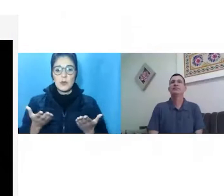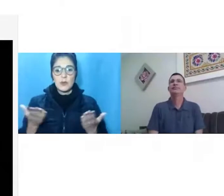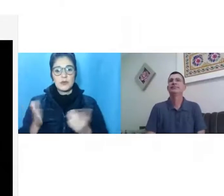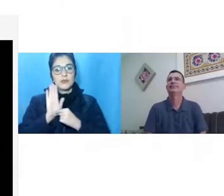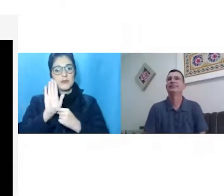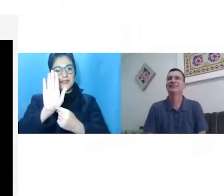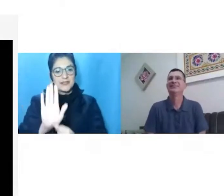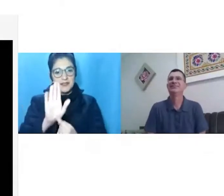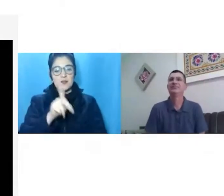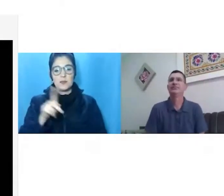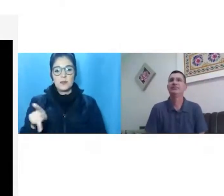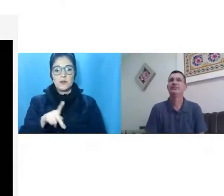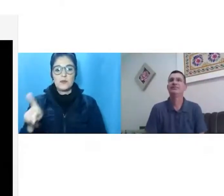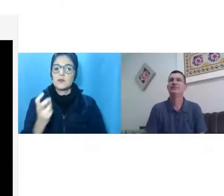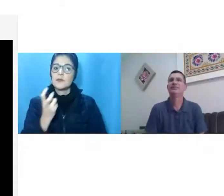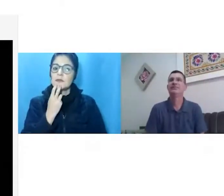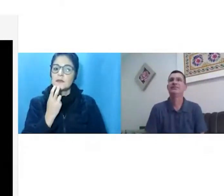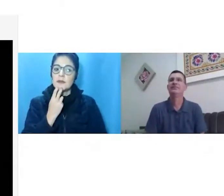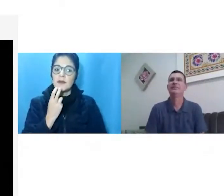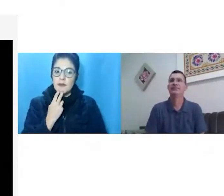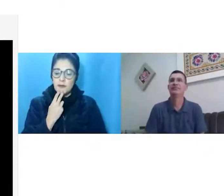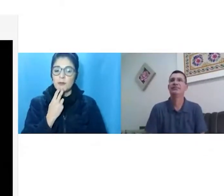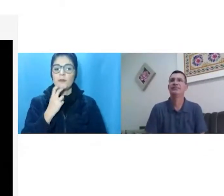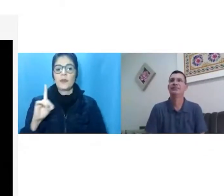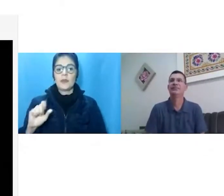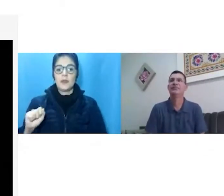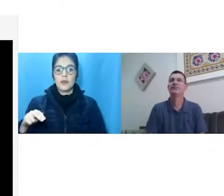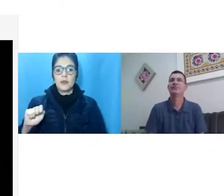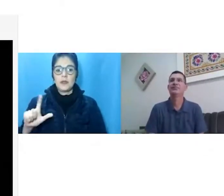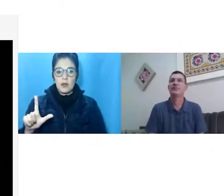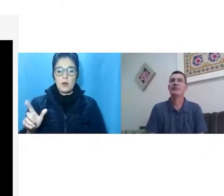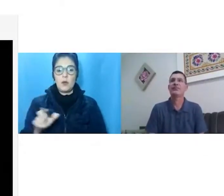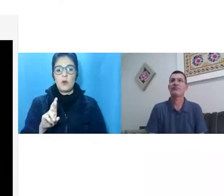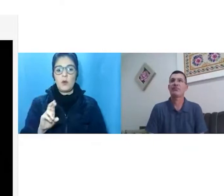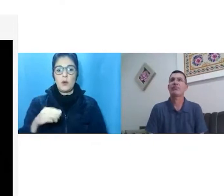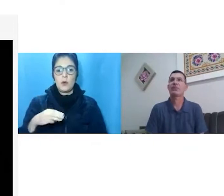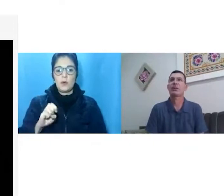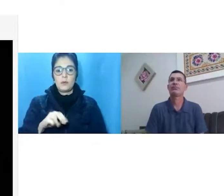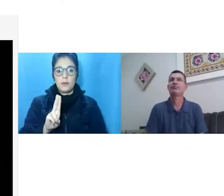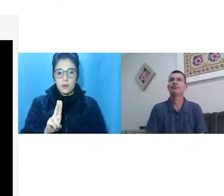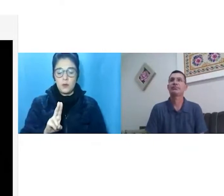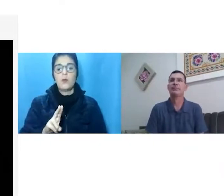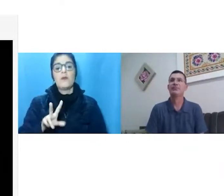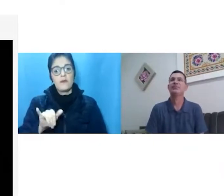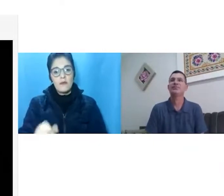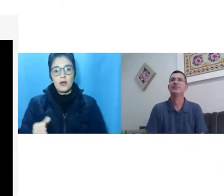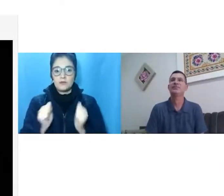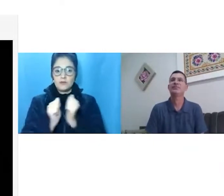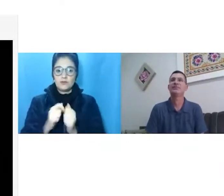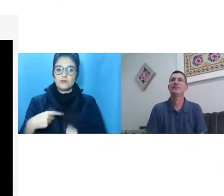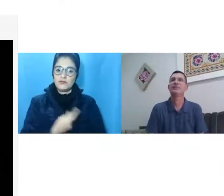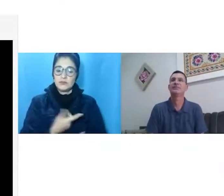do professor Daniel Lopes Romeu, que vai estar conosco agora, durante a tarde, nos